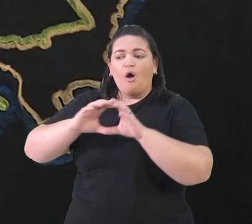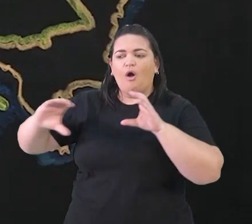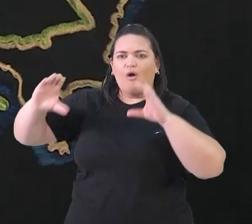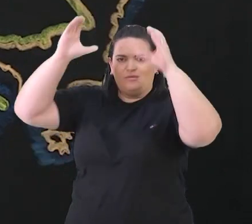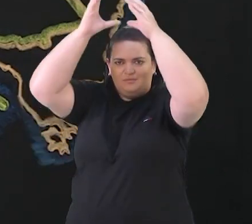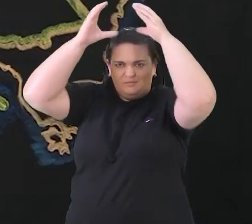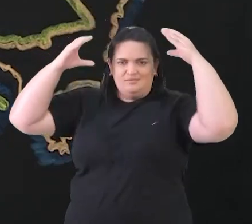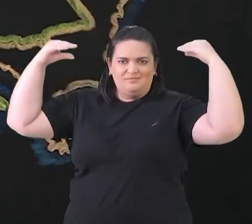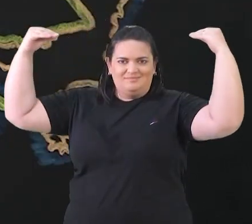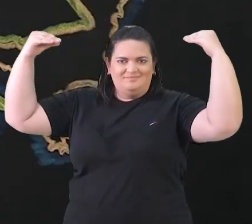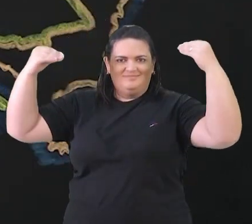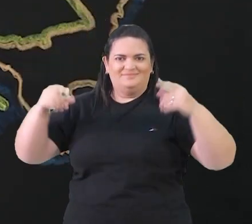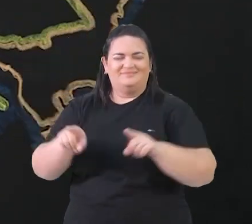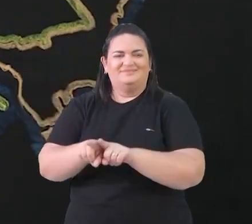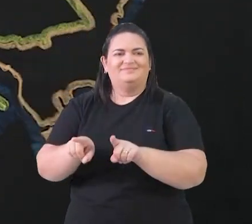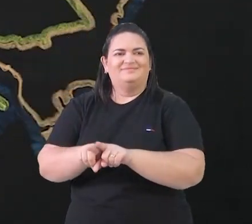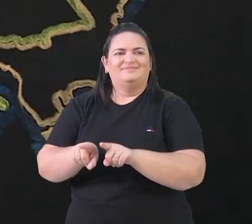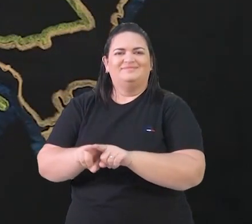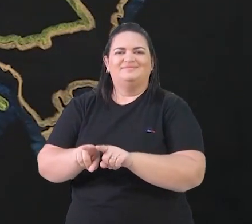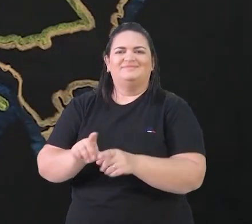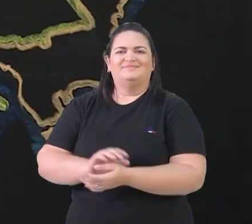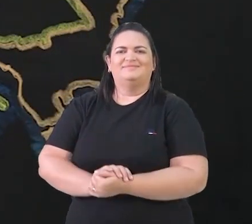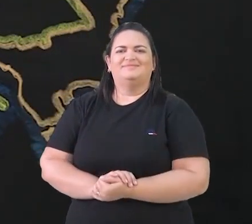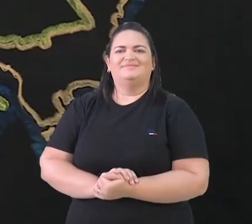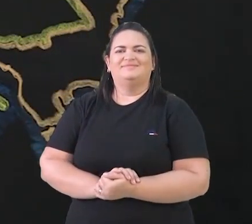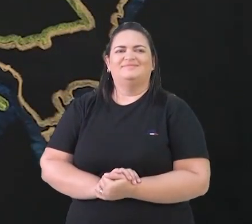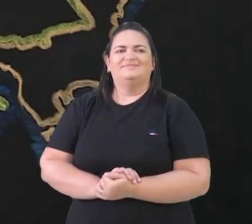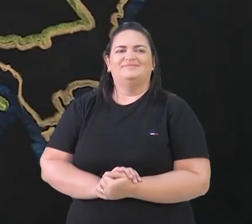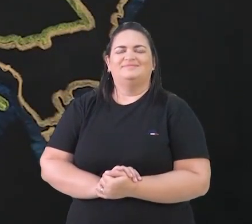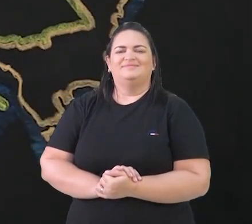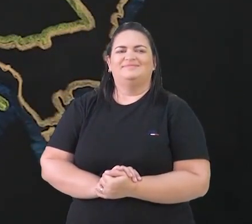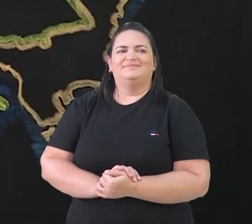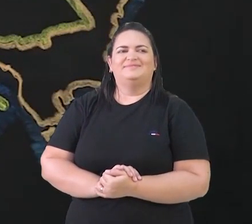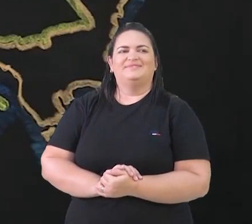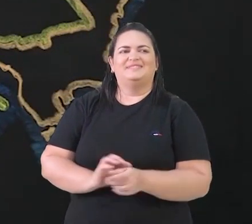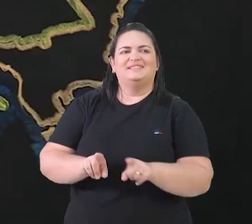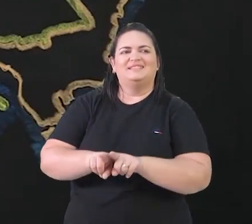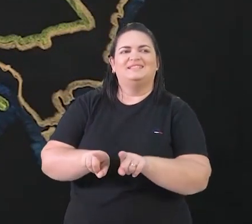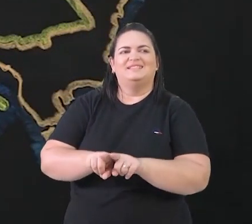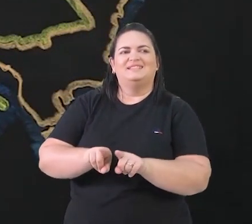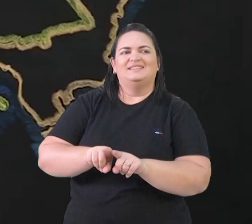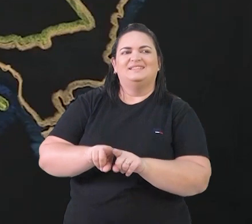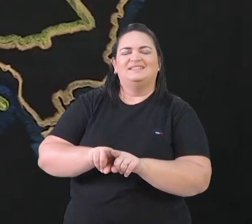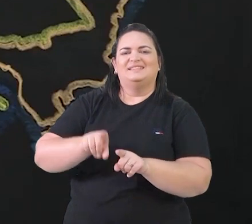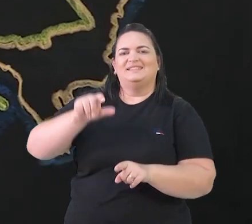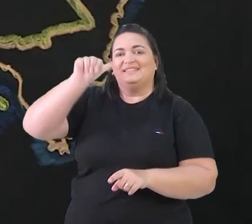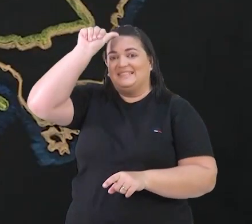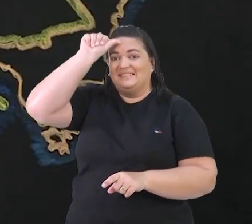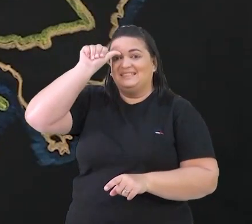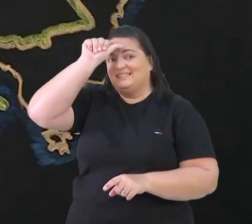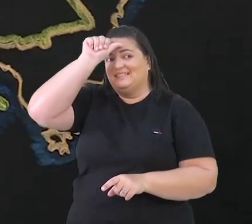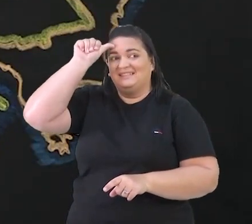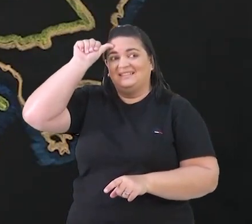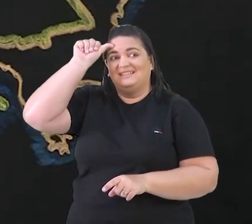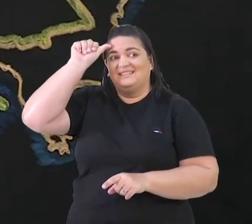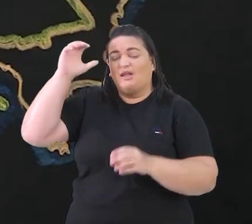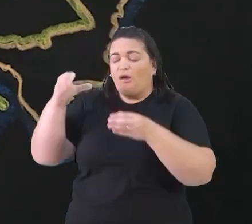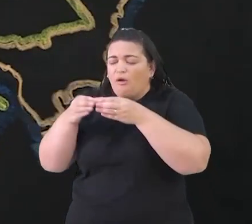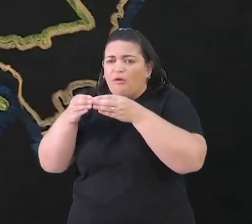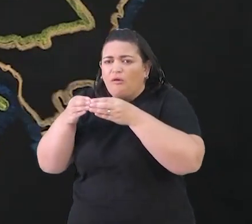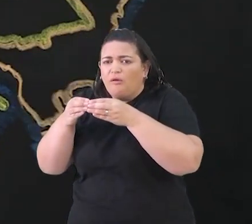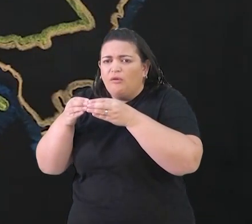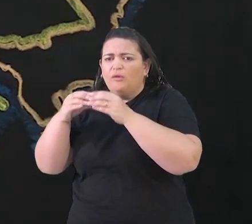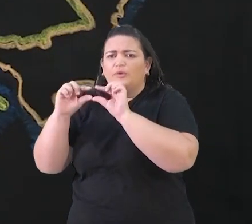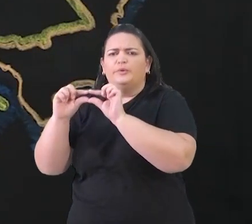calvinista, uma parte aqui do Reino Unido e também na atual Suíça, e a área de domínio anglicano, uma